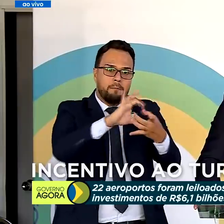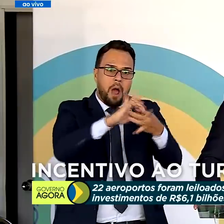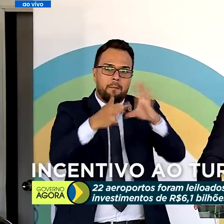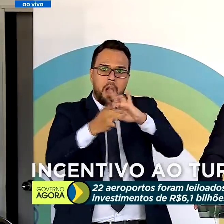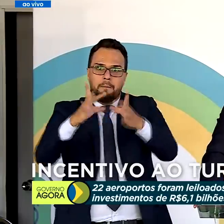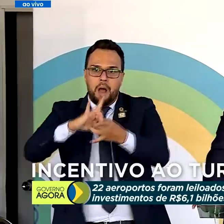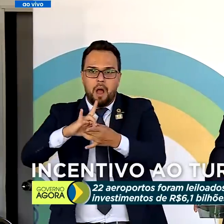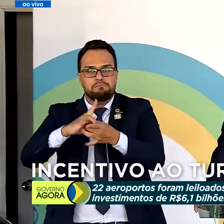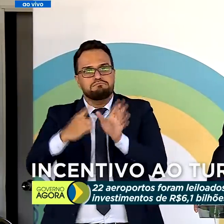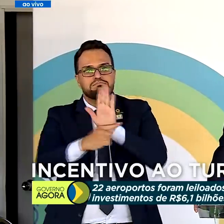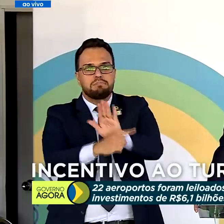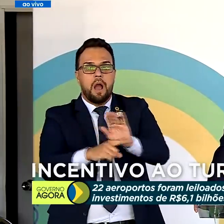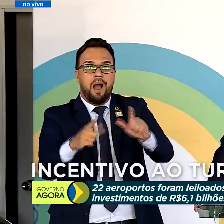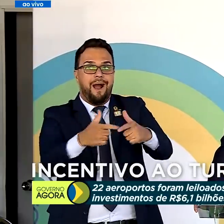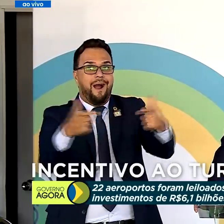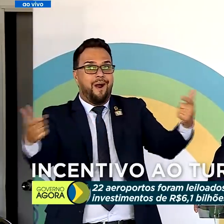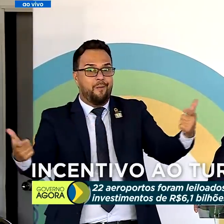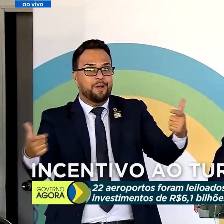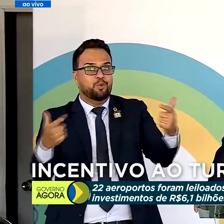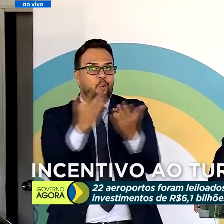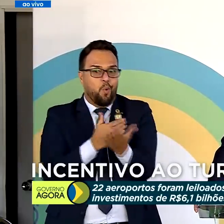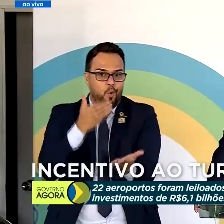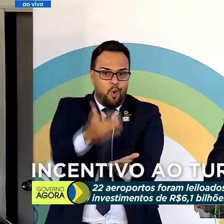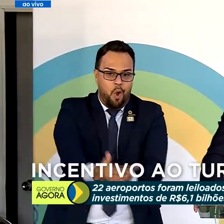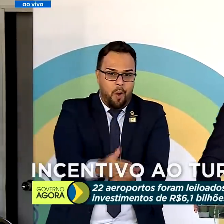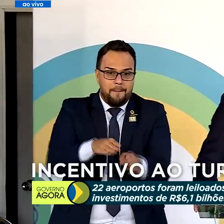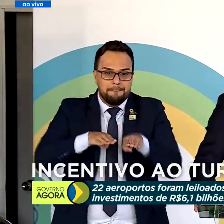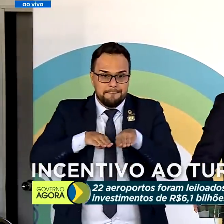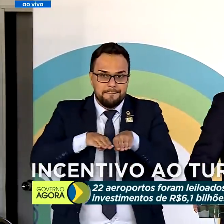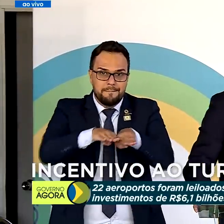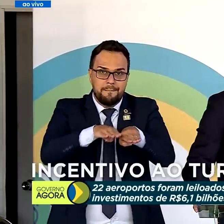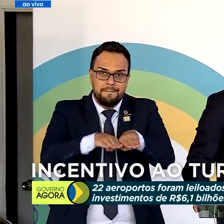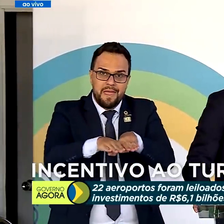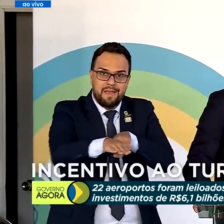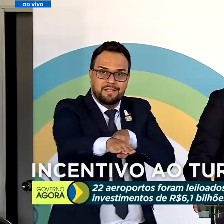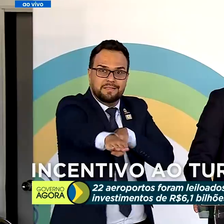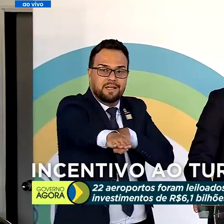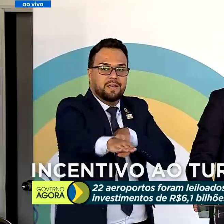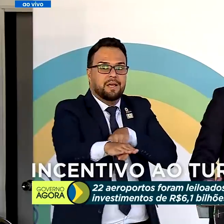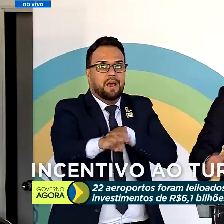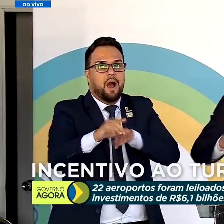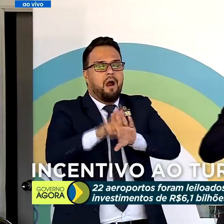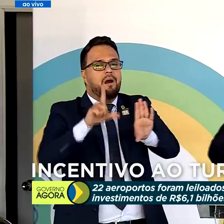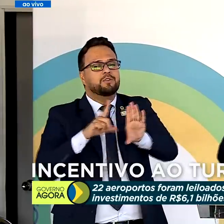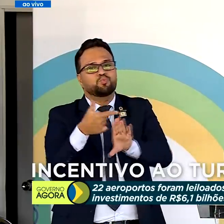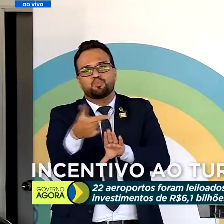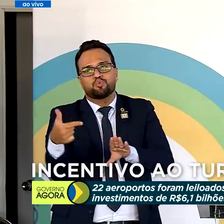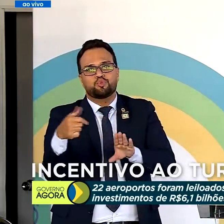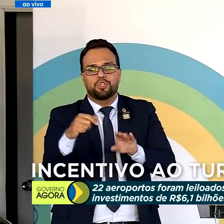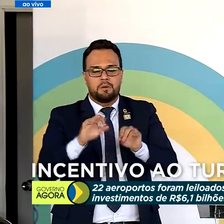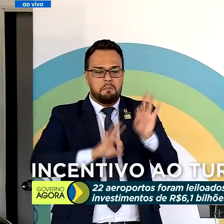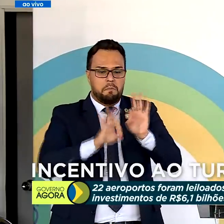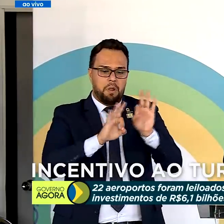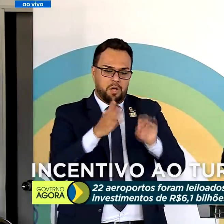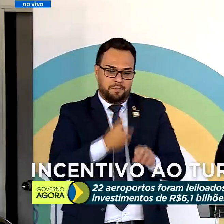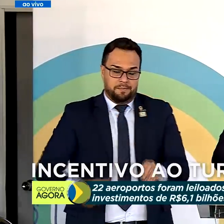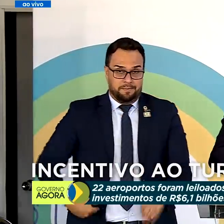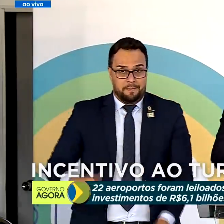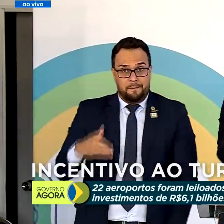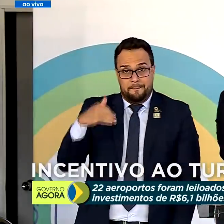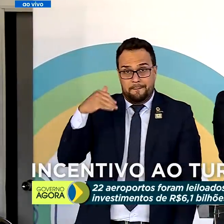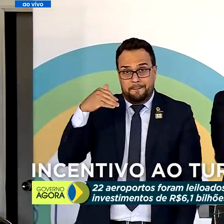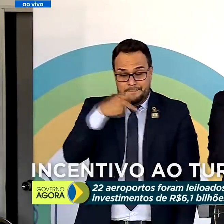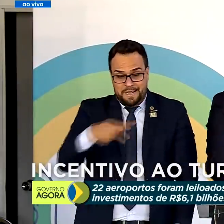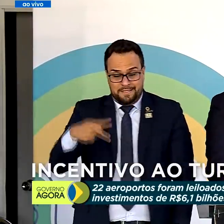O aumento da pista do aeroporto de Foz do Iguaçu não estava no plano de governo do presidente Bolsonaro e também não estava no meu, porque era uma obra